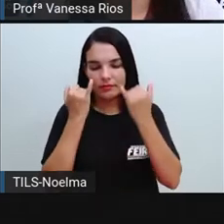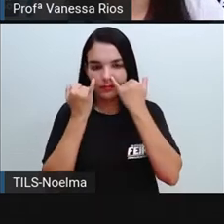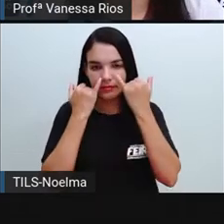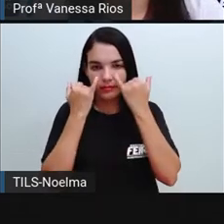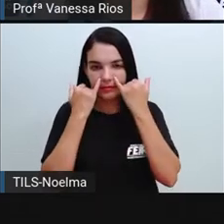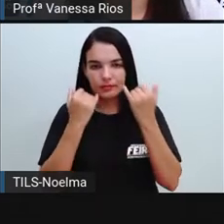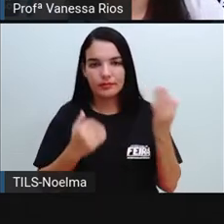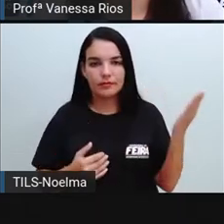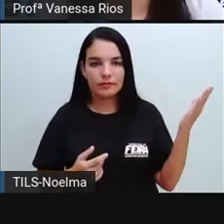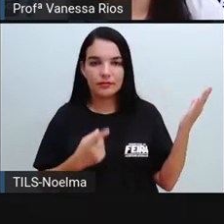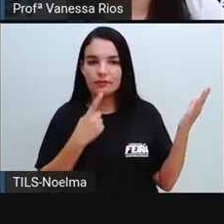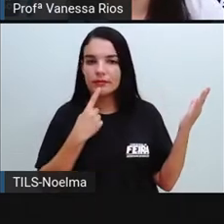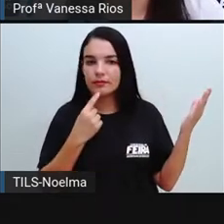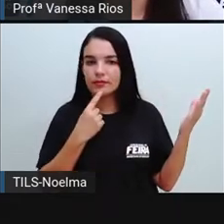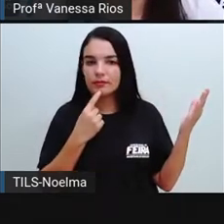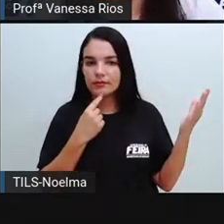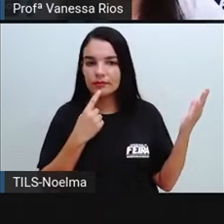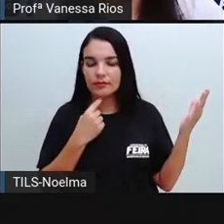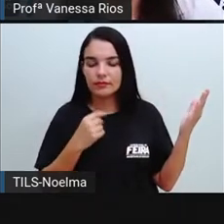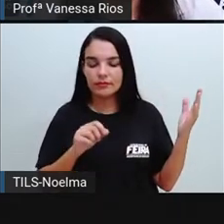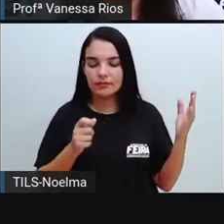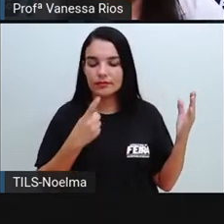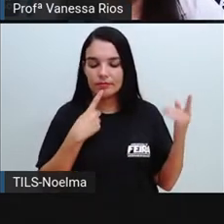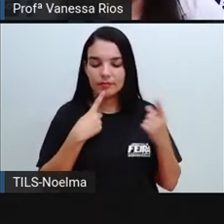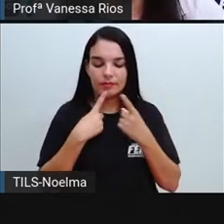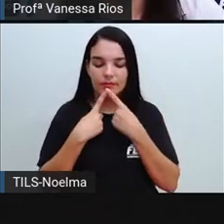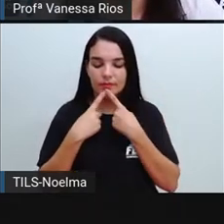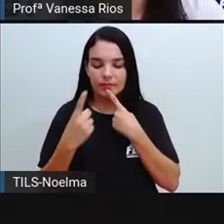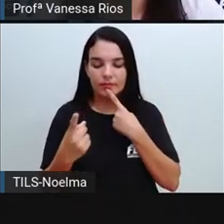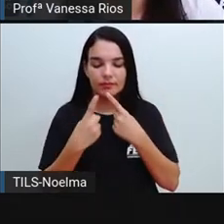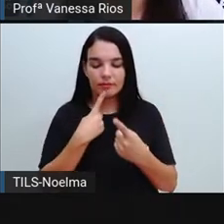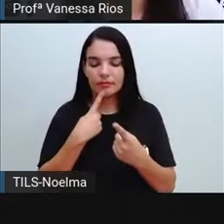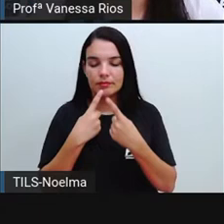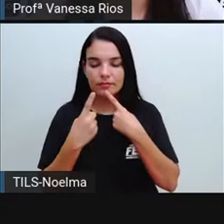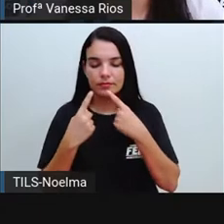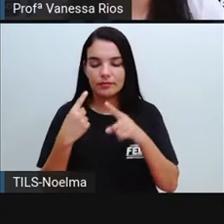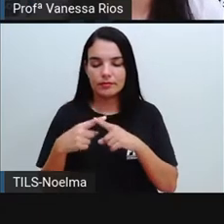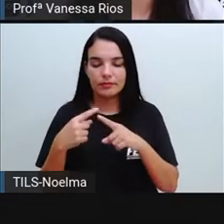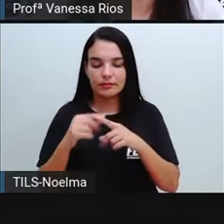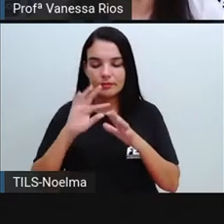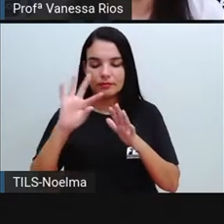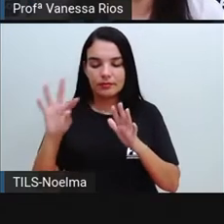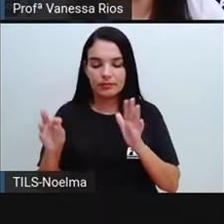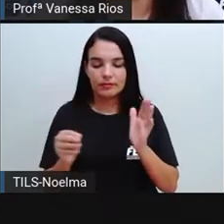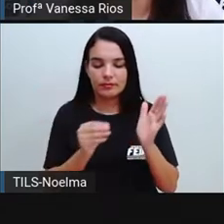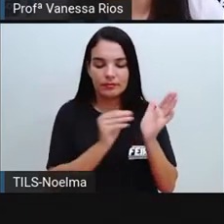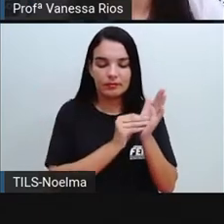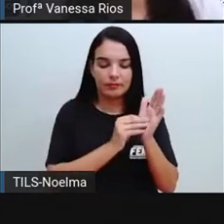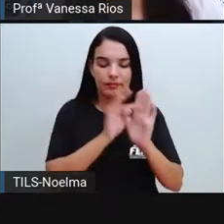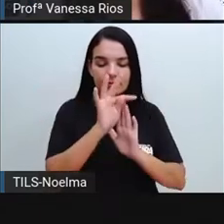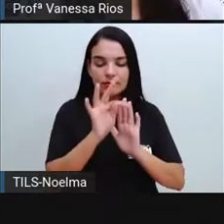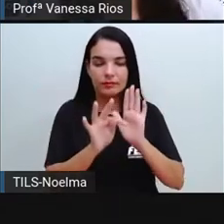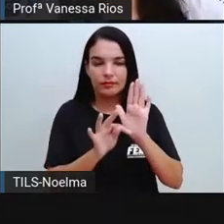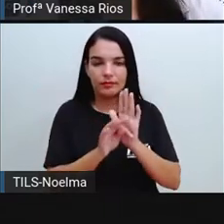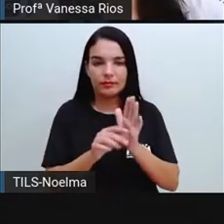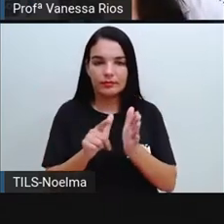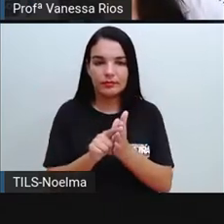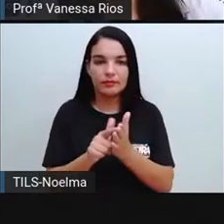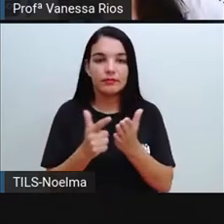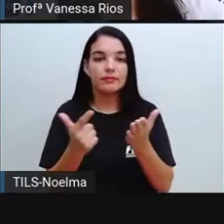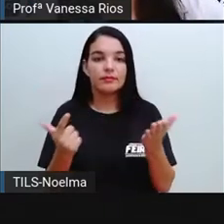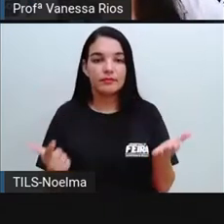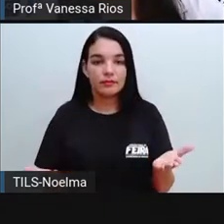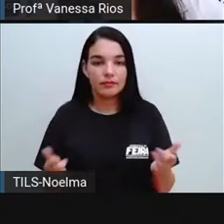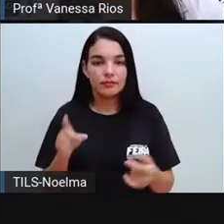A Pró colocou ali a palavra entrevista em destaque, porque dentro dos textos jornalísticos é o